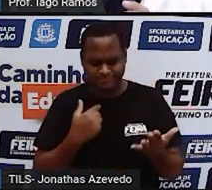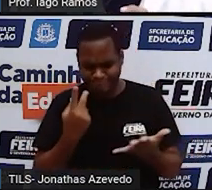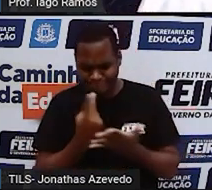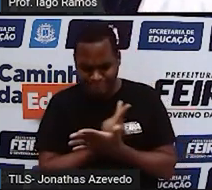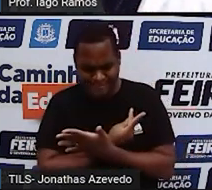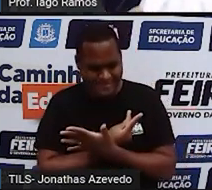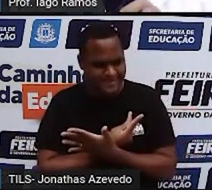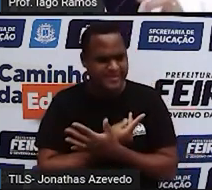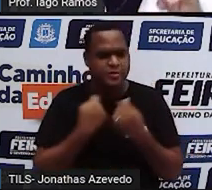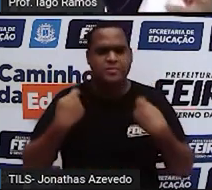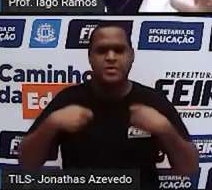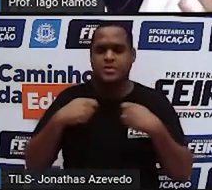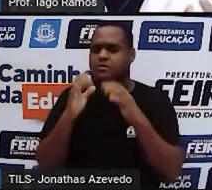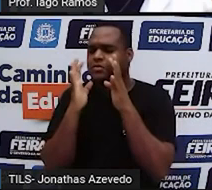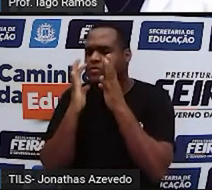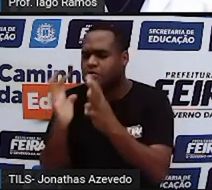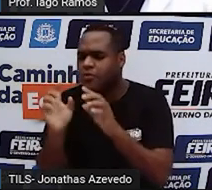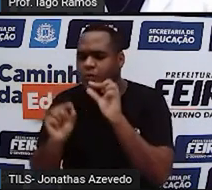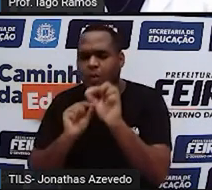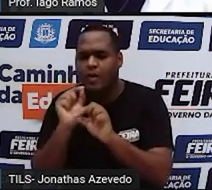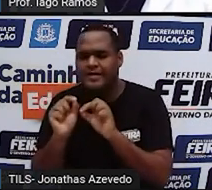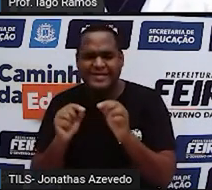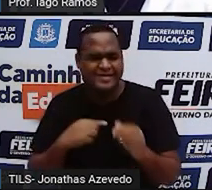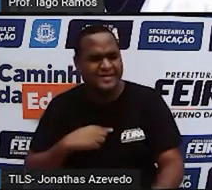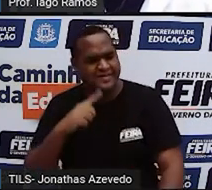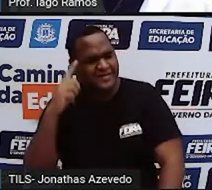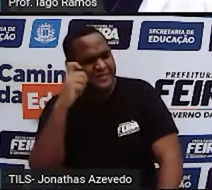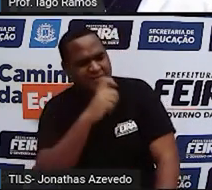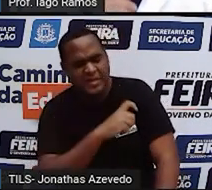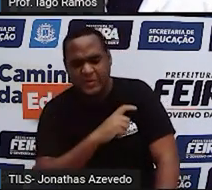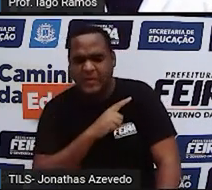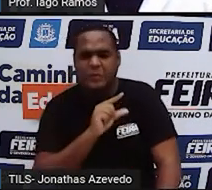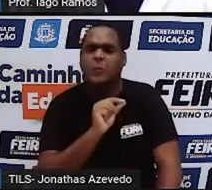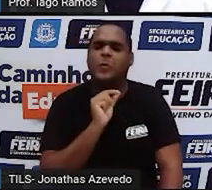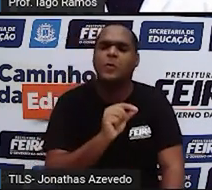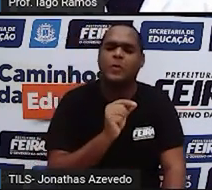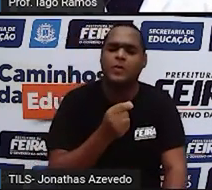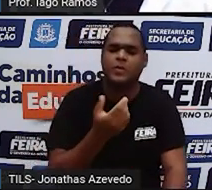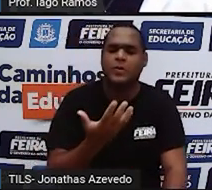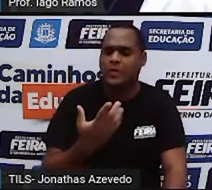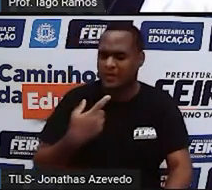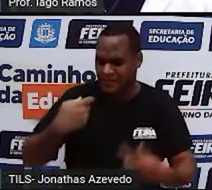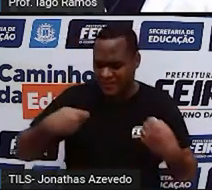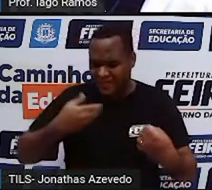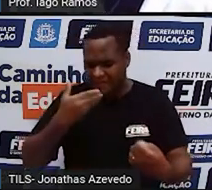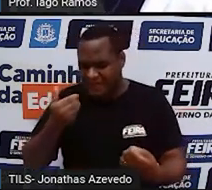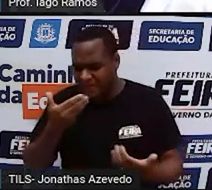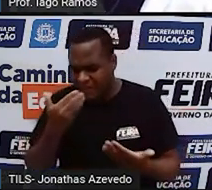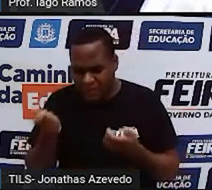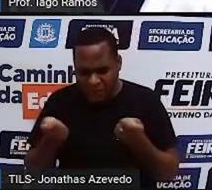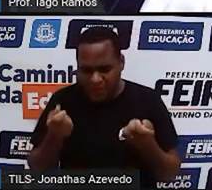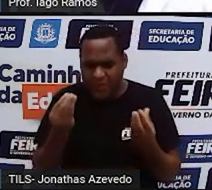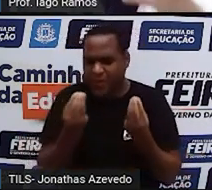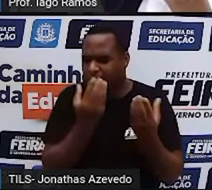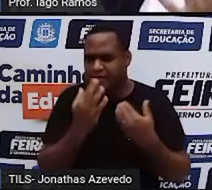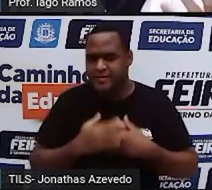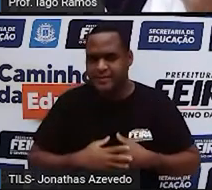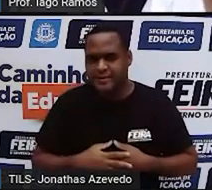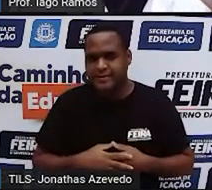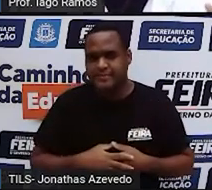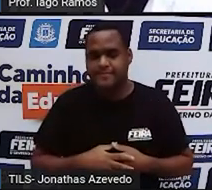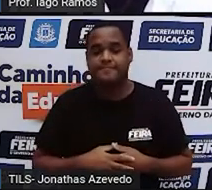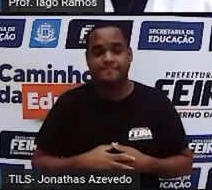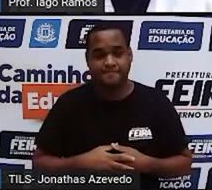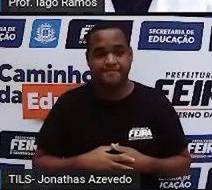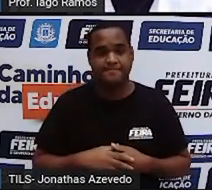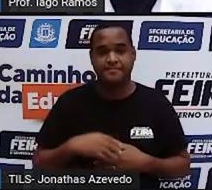mais atenção, aonde é que você está tendo mais dificuldade, aonde é que você precisa melhorar, certo? E como é que